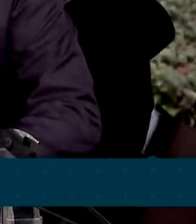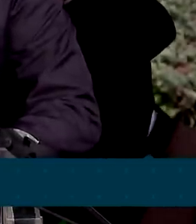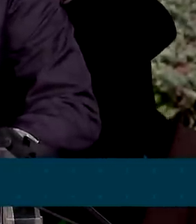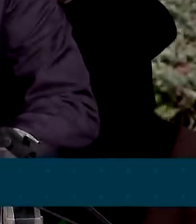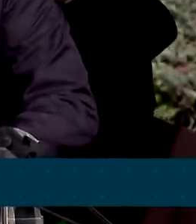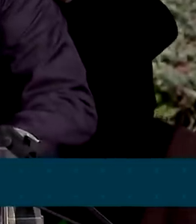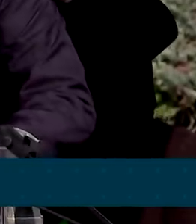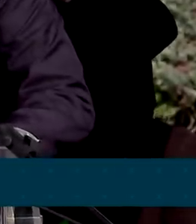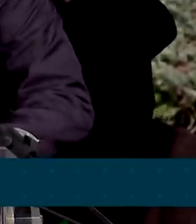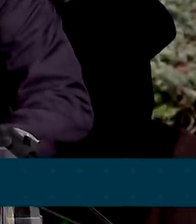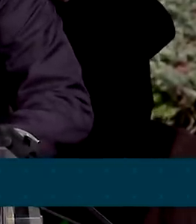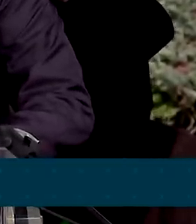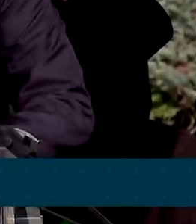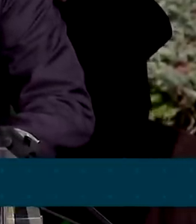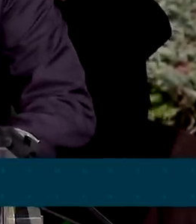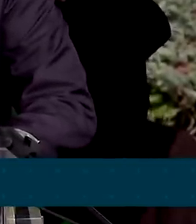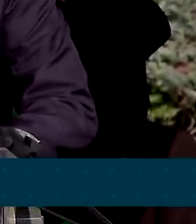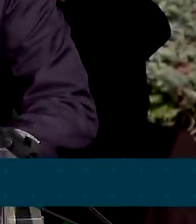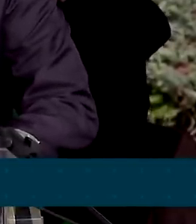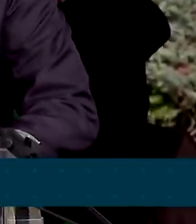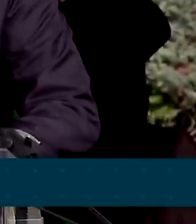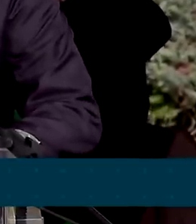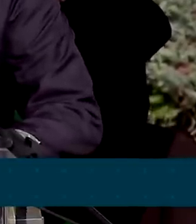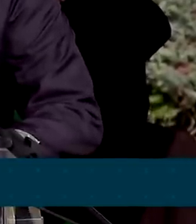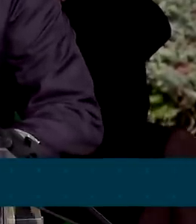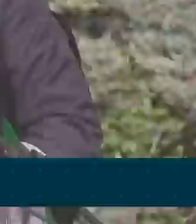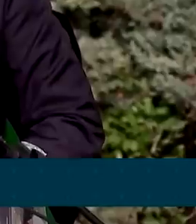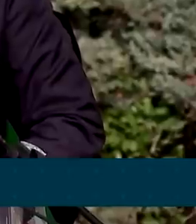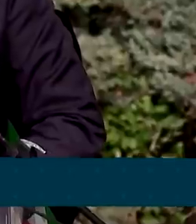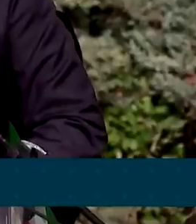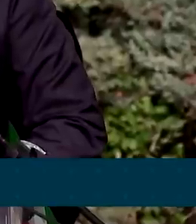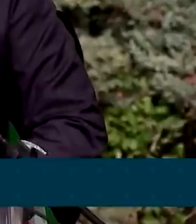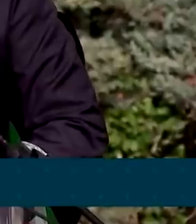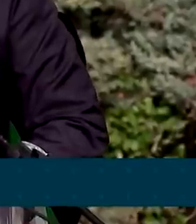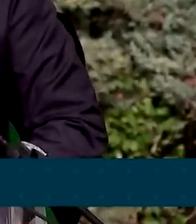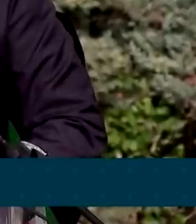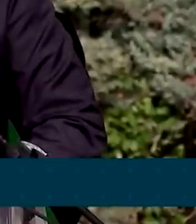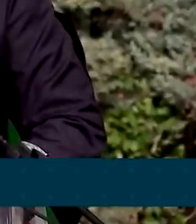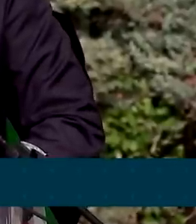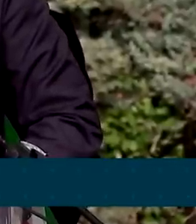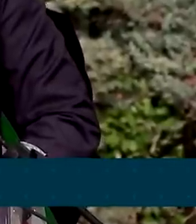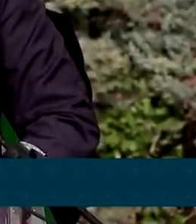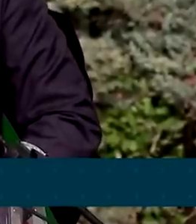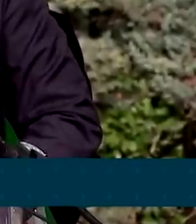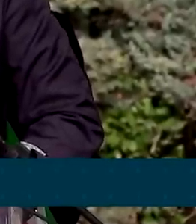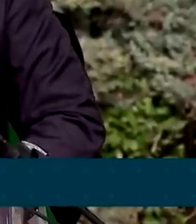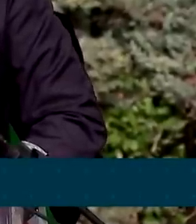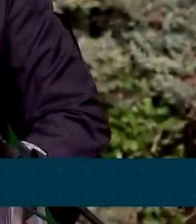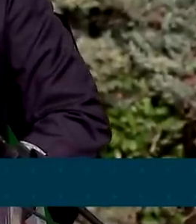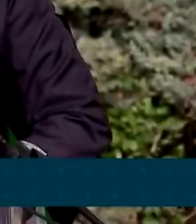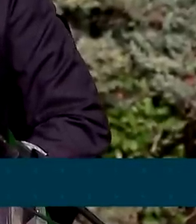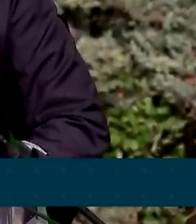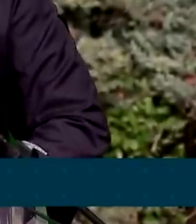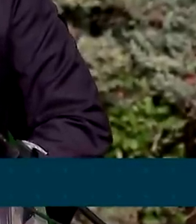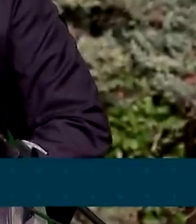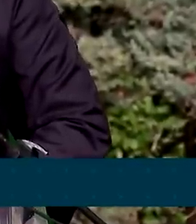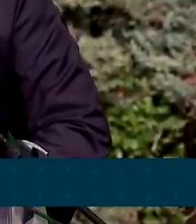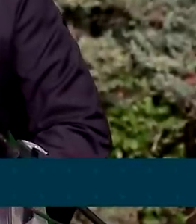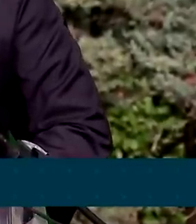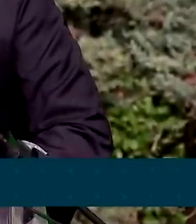muitos de origem italiana e para cá vieram. Daqueles jovens que estiveram aqui nos idos